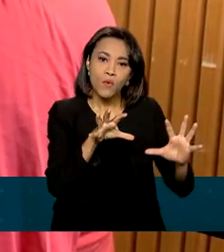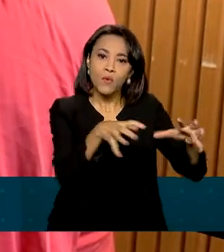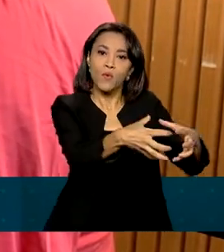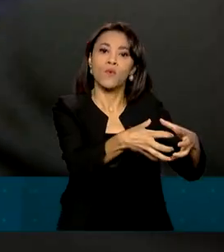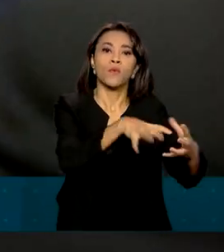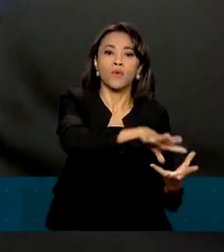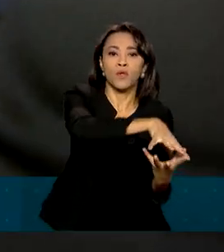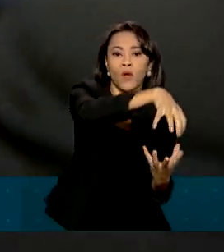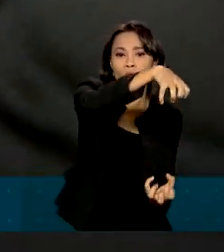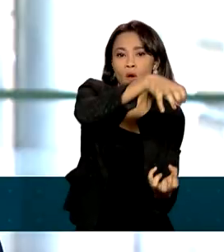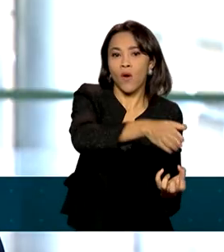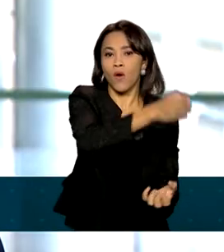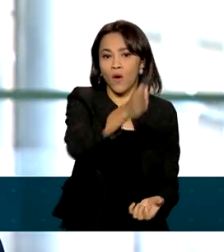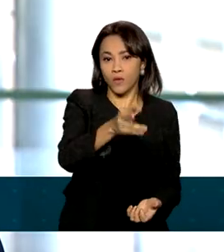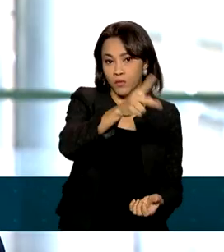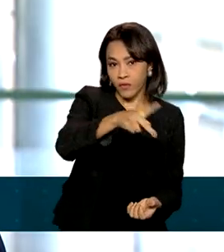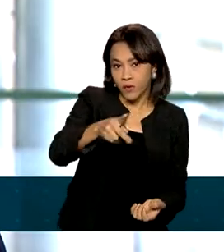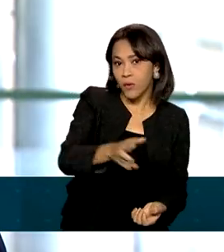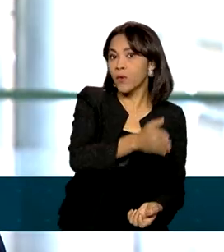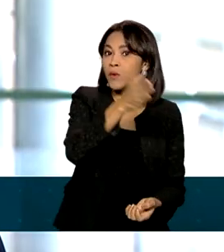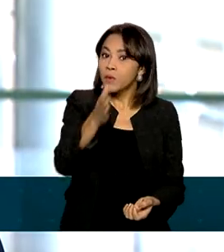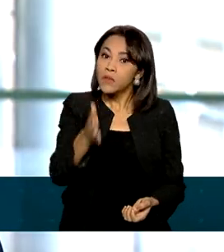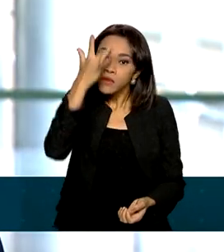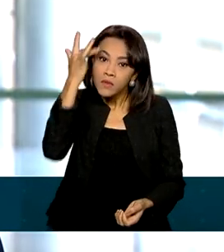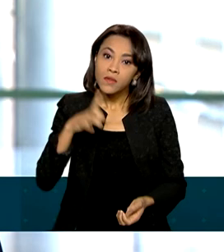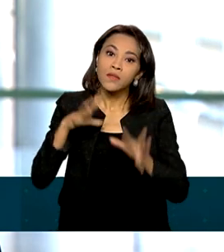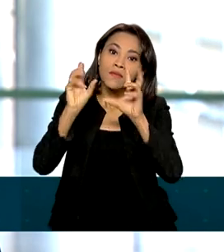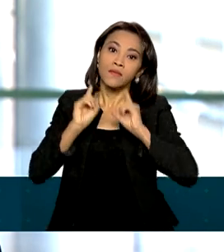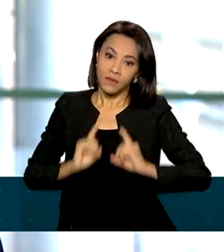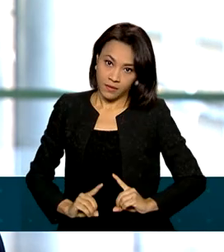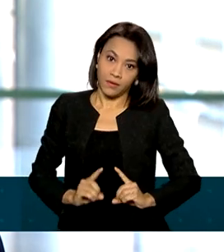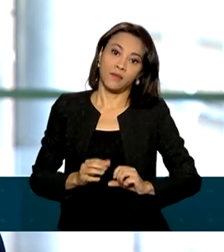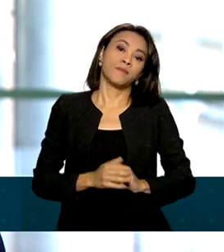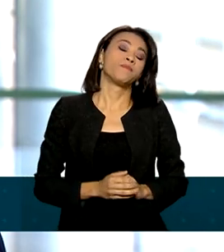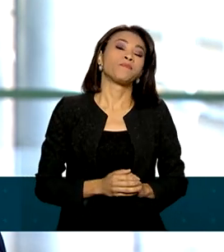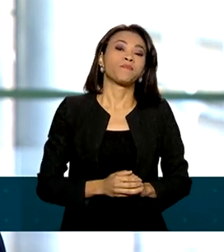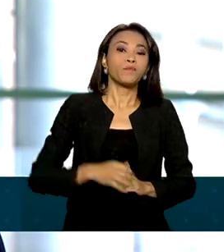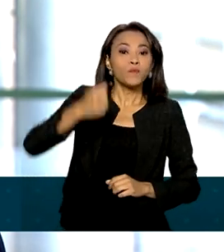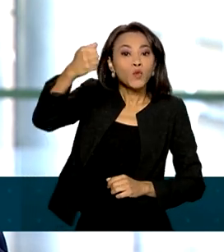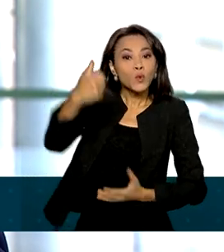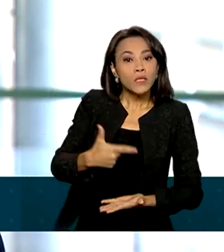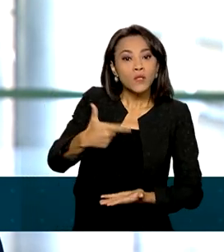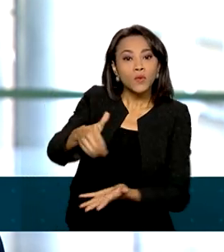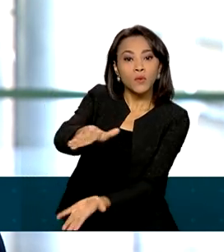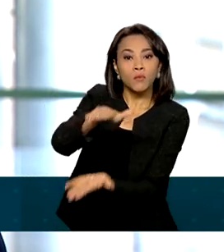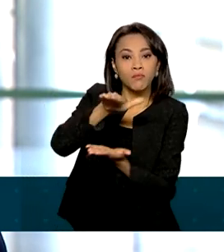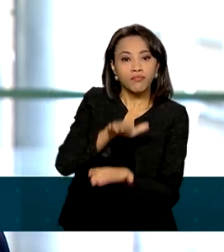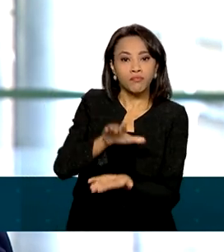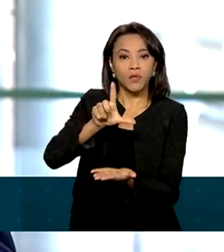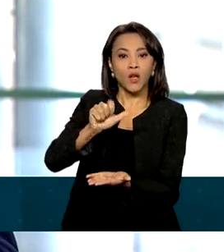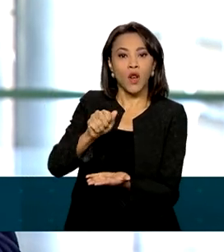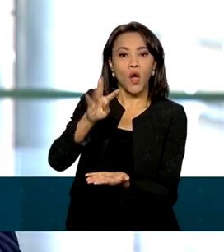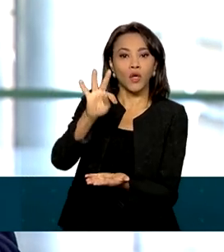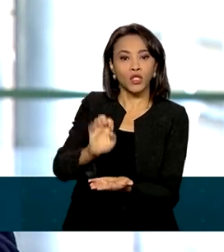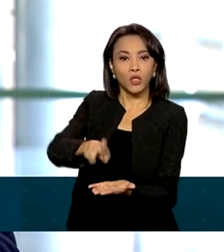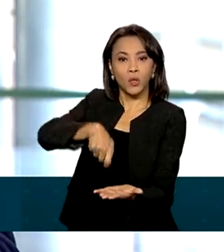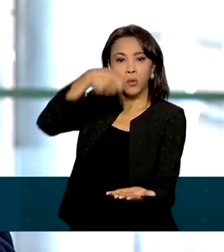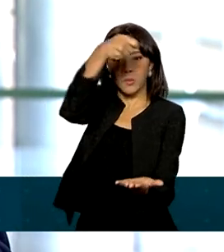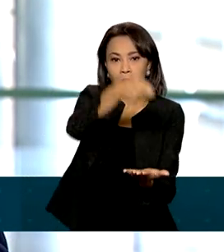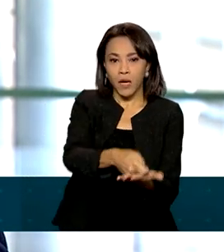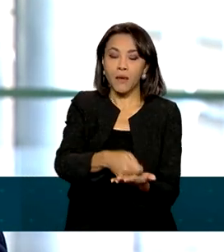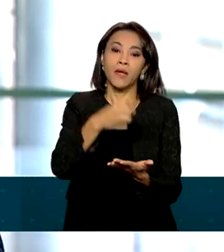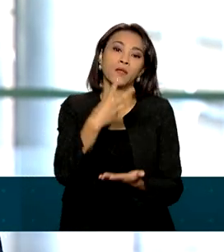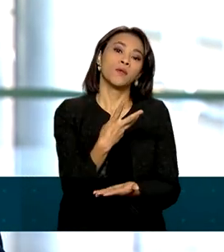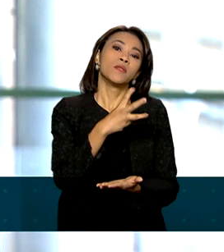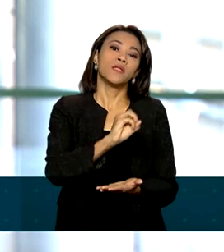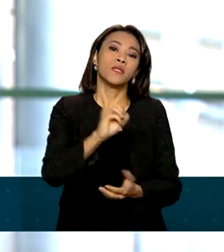idosos, professores e pessoas com deficiência. Agora, o segundo lote, o pagamento, está previsto para o dia 30 de